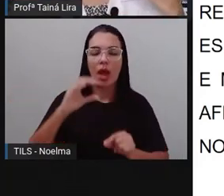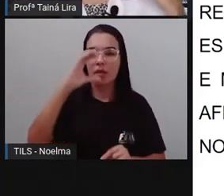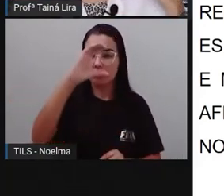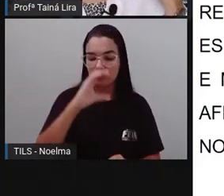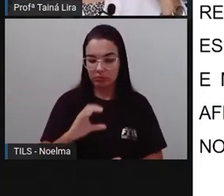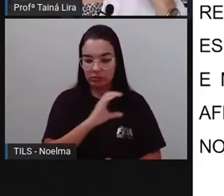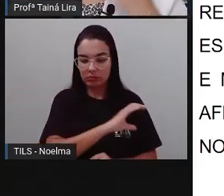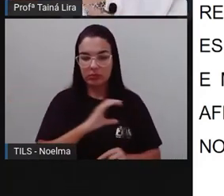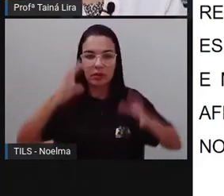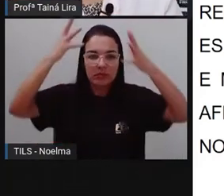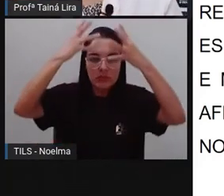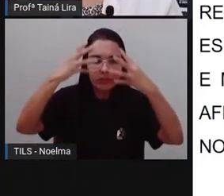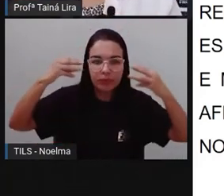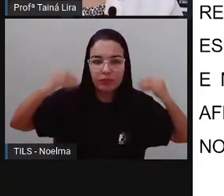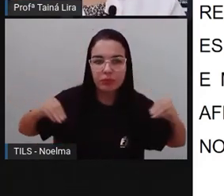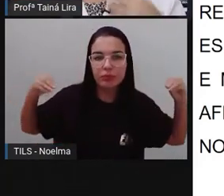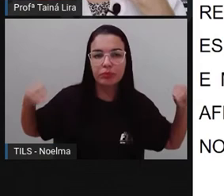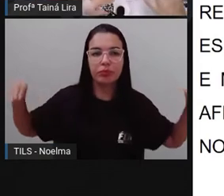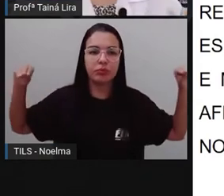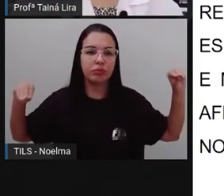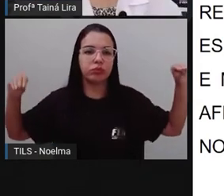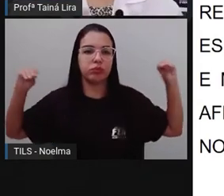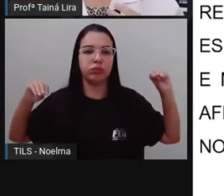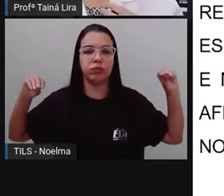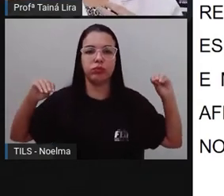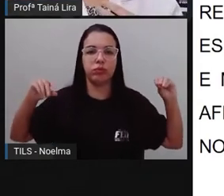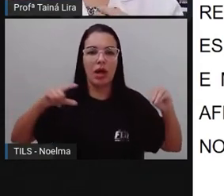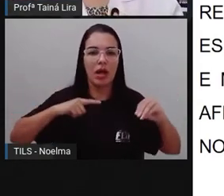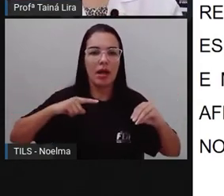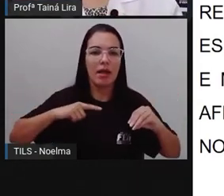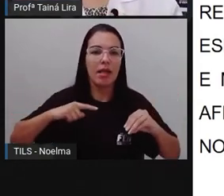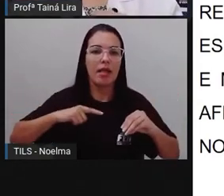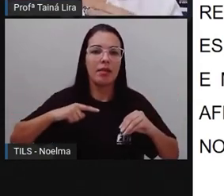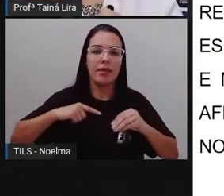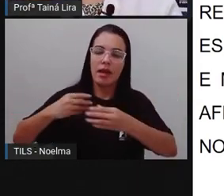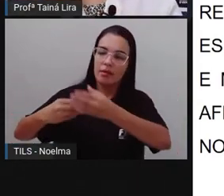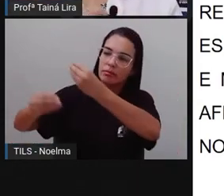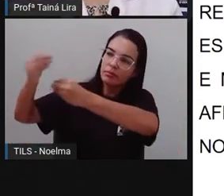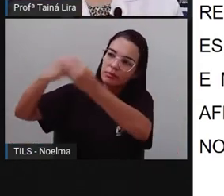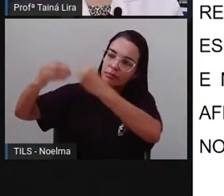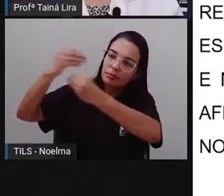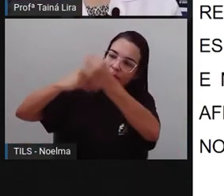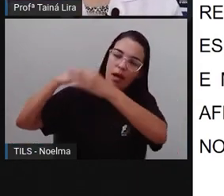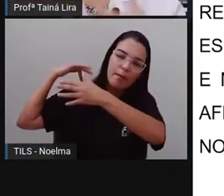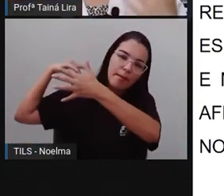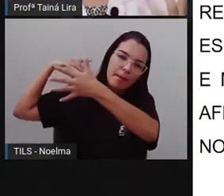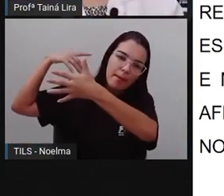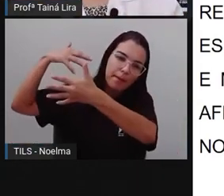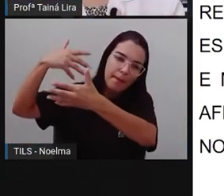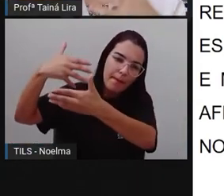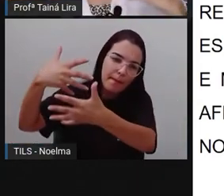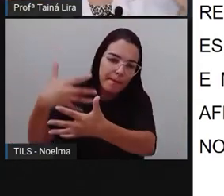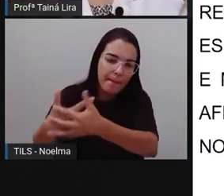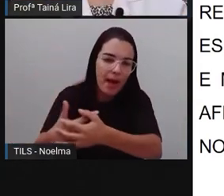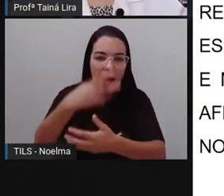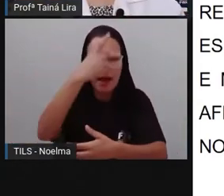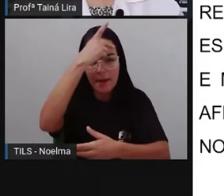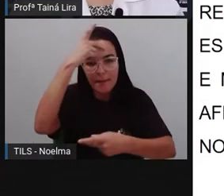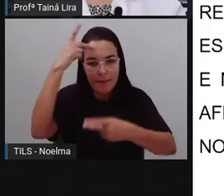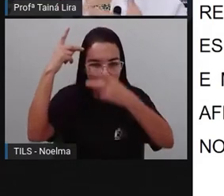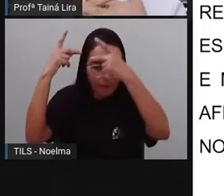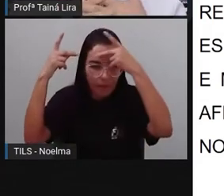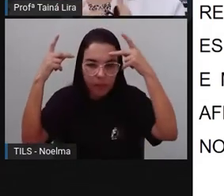das religiões de matriz africana, que são heranças, né, desse povo que foi tão